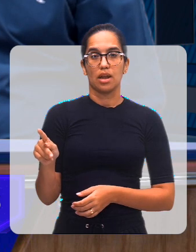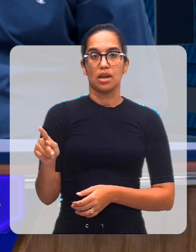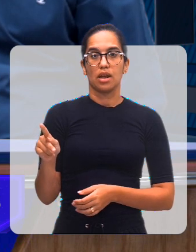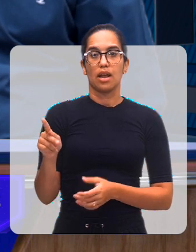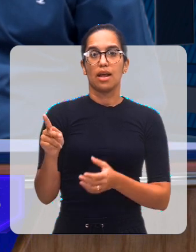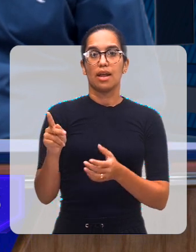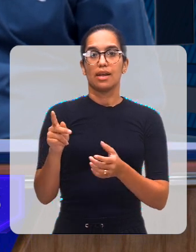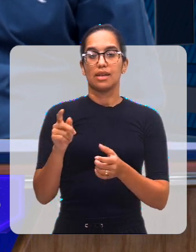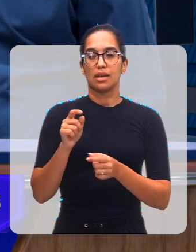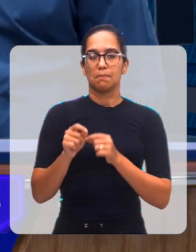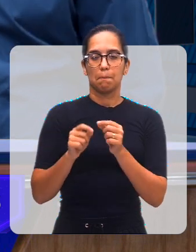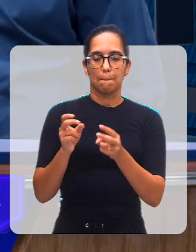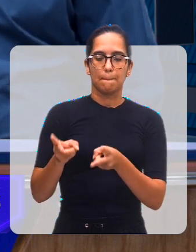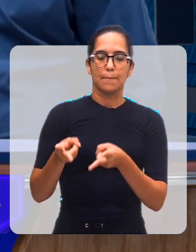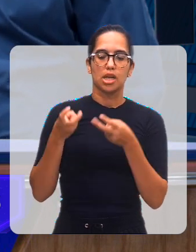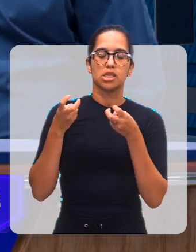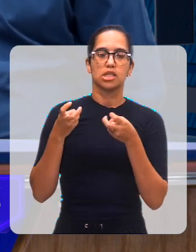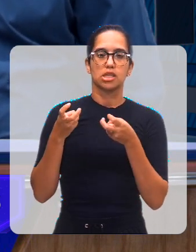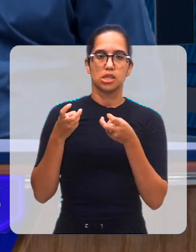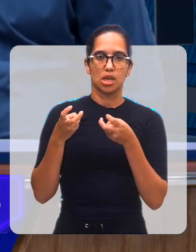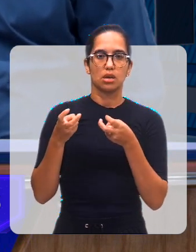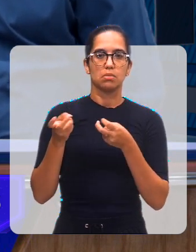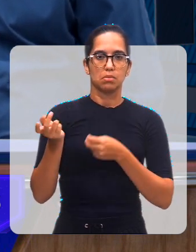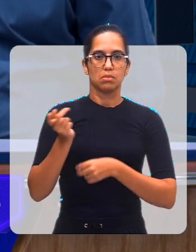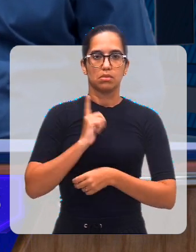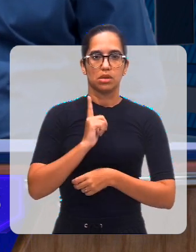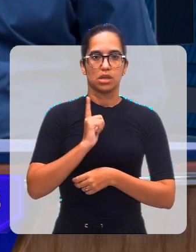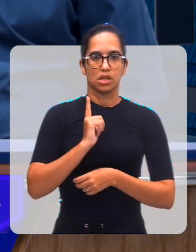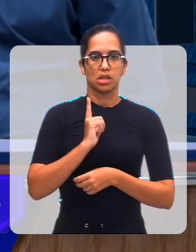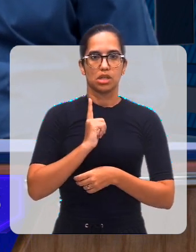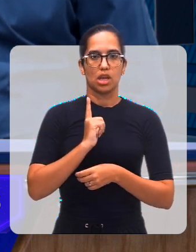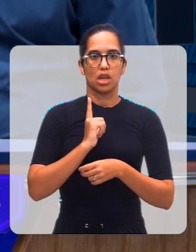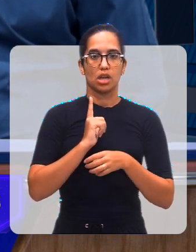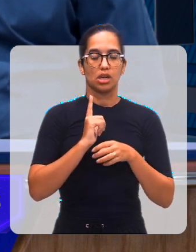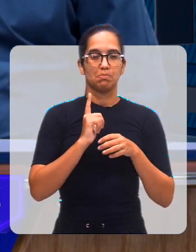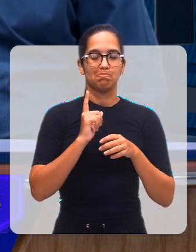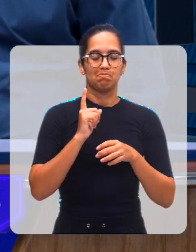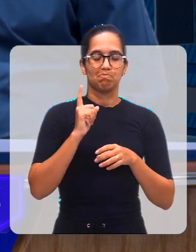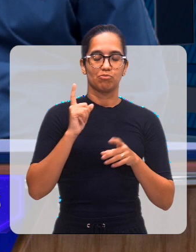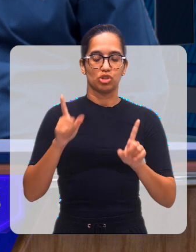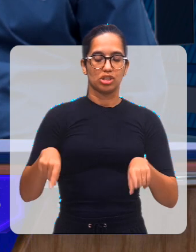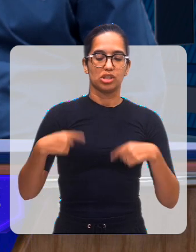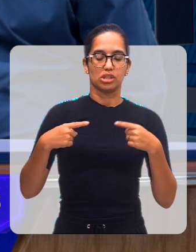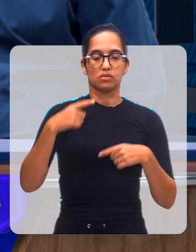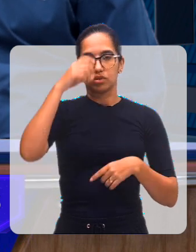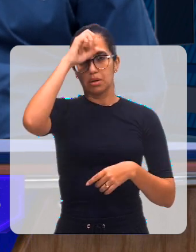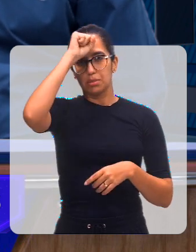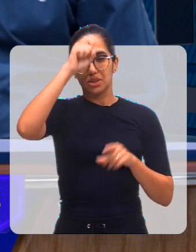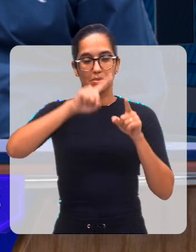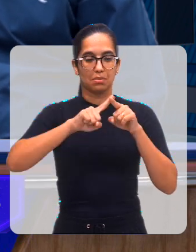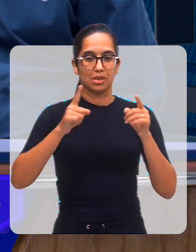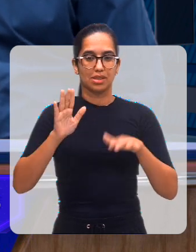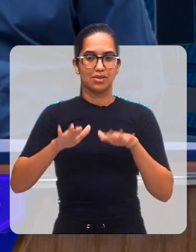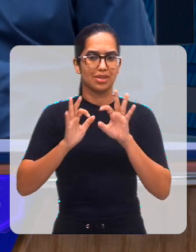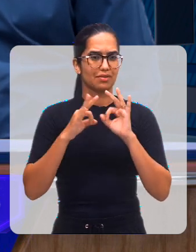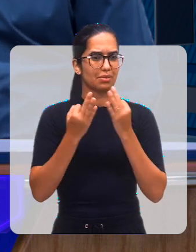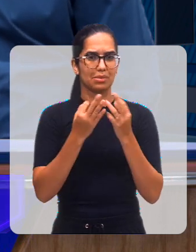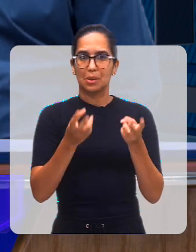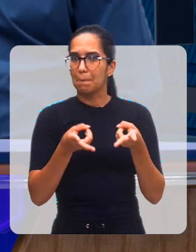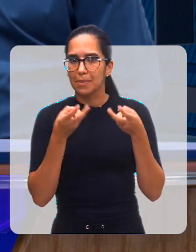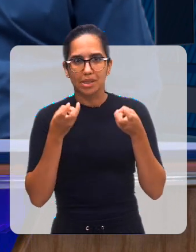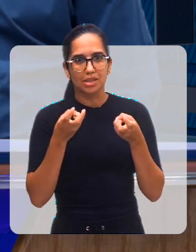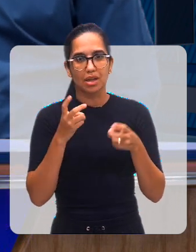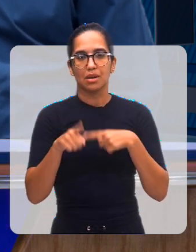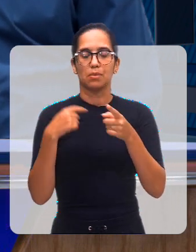coordenação, professores, que conseguem detectar uma deficiência no processo de aprendizagem, que às vezes a